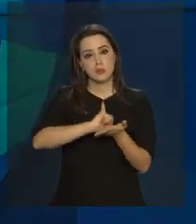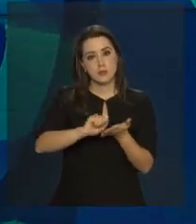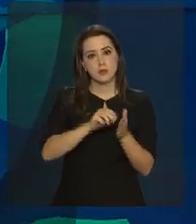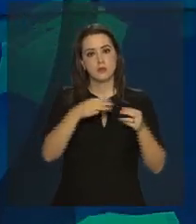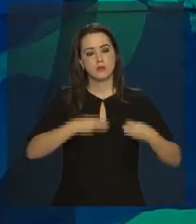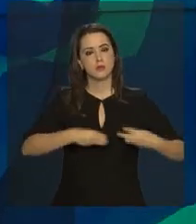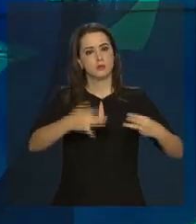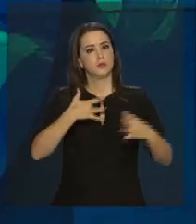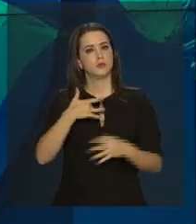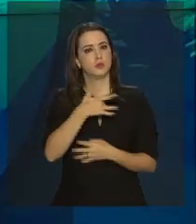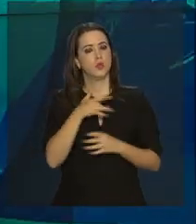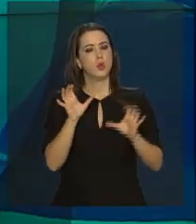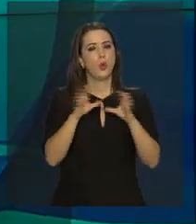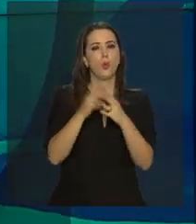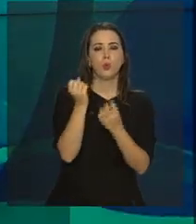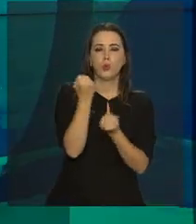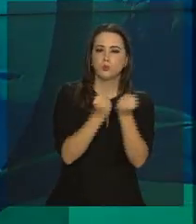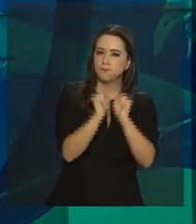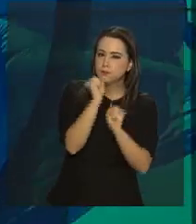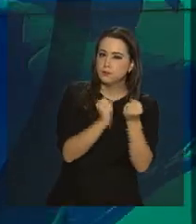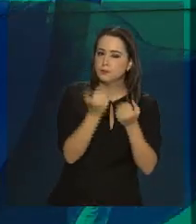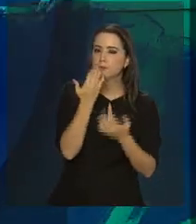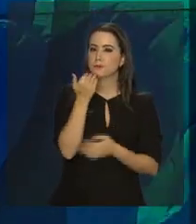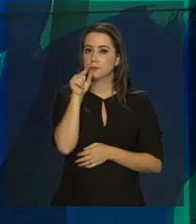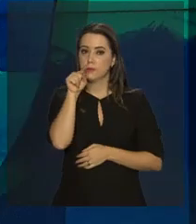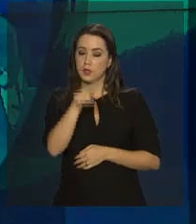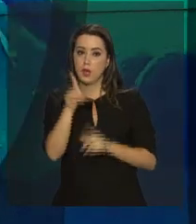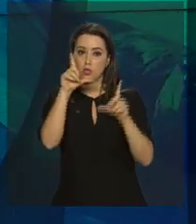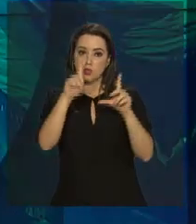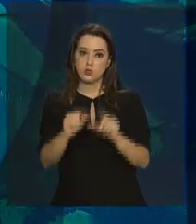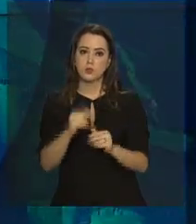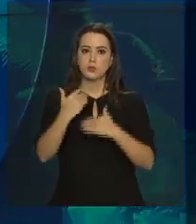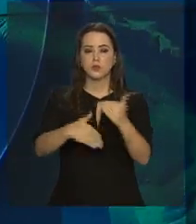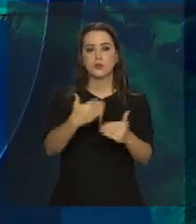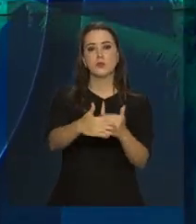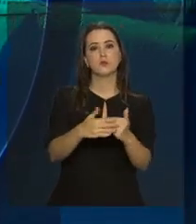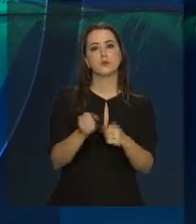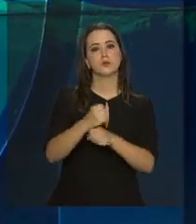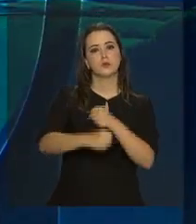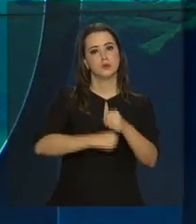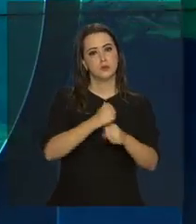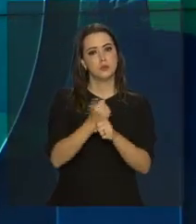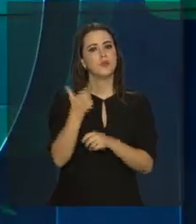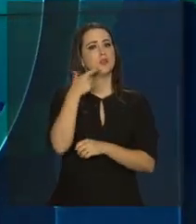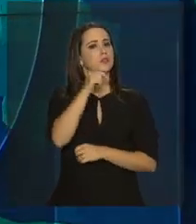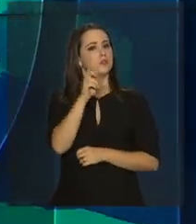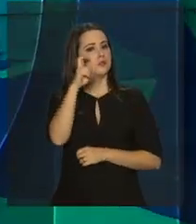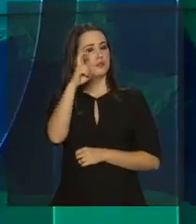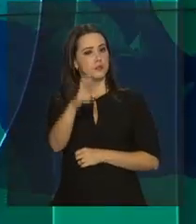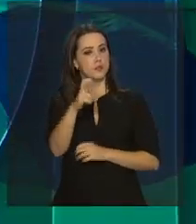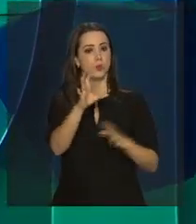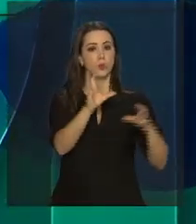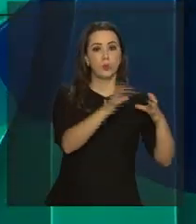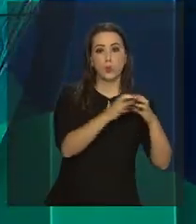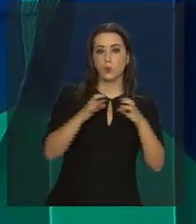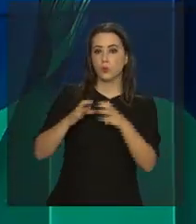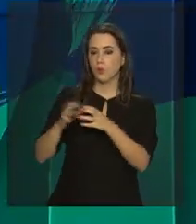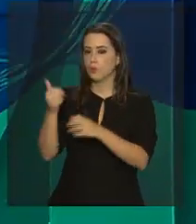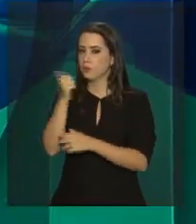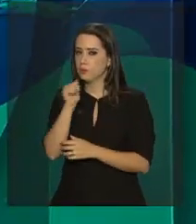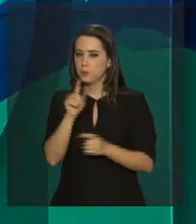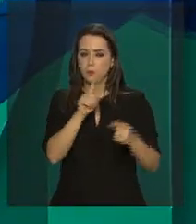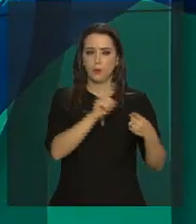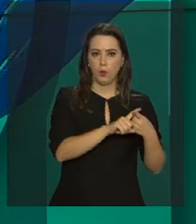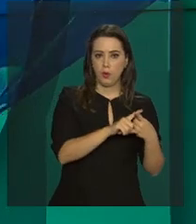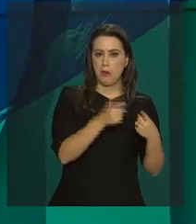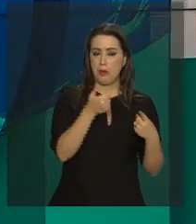da Saúde e o setor produtivo de alimentos. Essa redução será gradativa nos próximos anos e vai atingir cinco categorias de